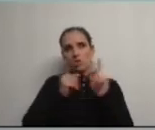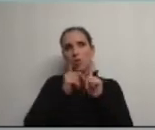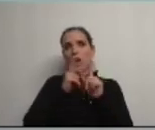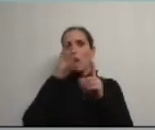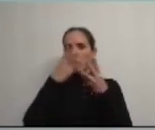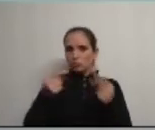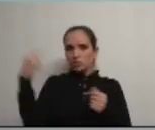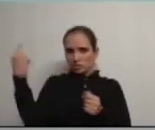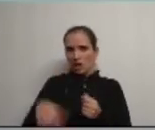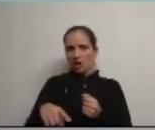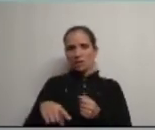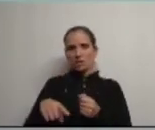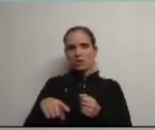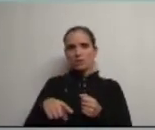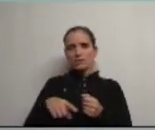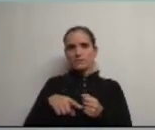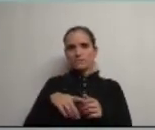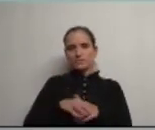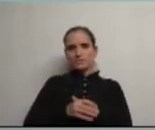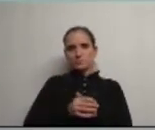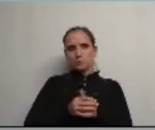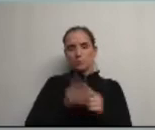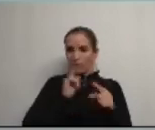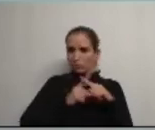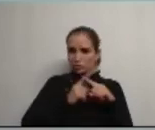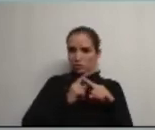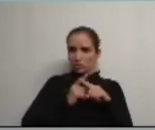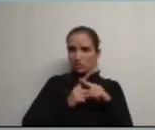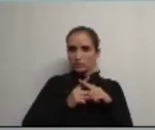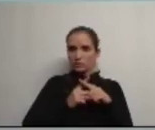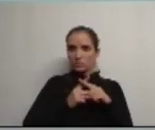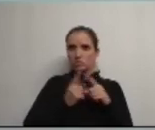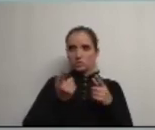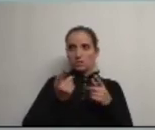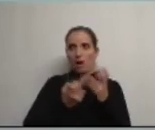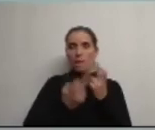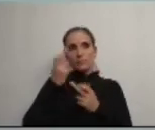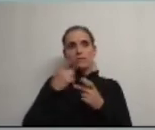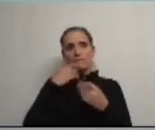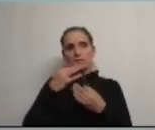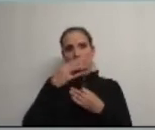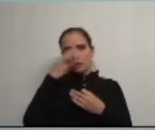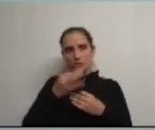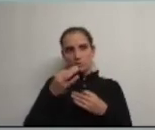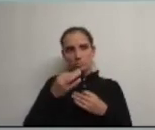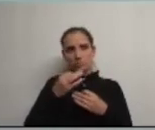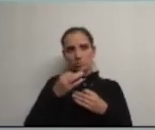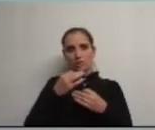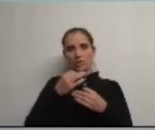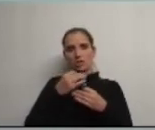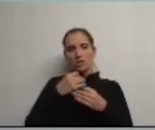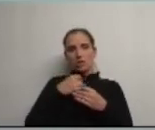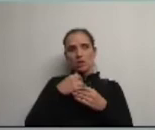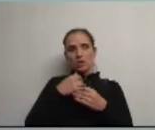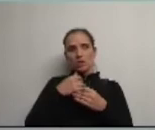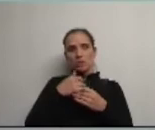resultados tem dado resultados positivos é um homem afoito um homem determinado acredita e quer ir é afoitismo acho que